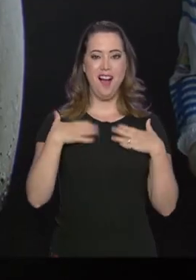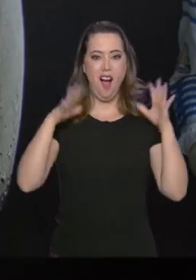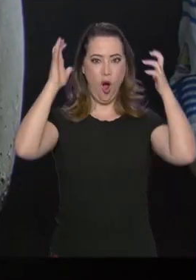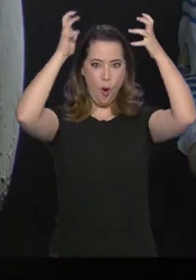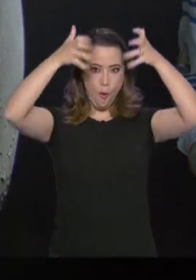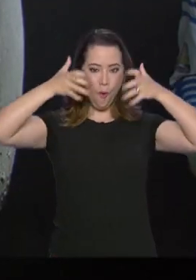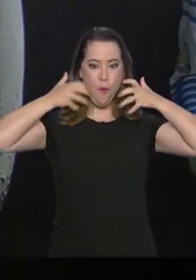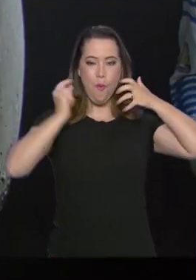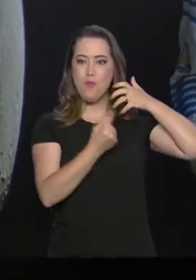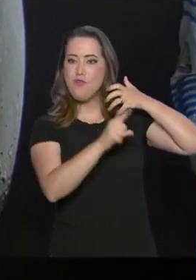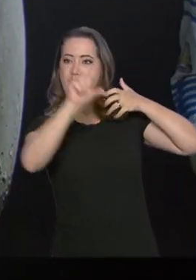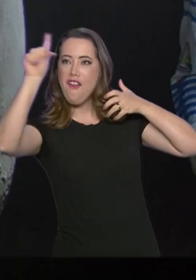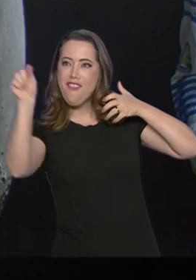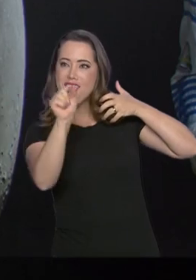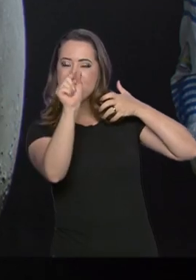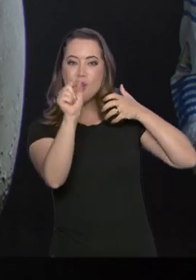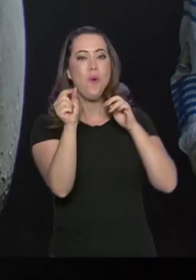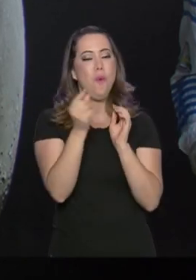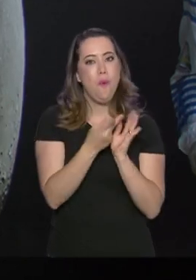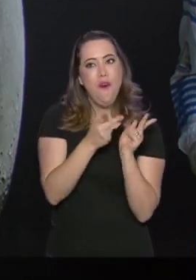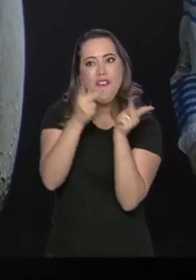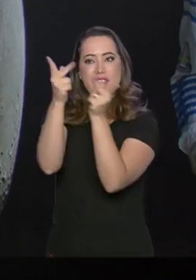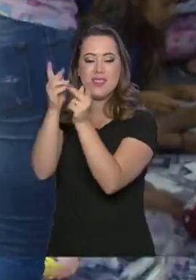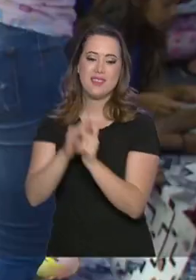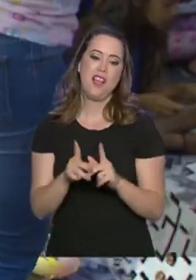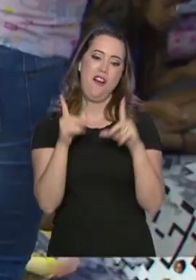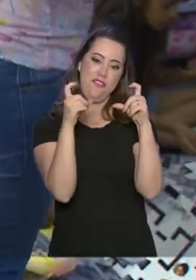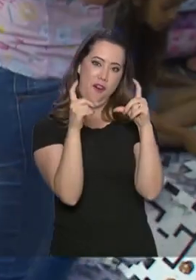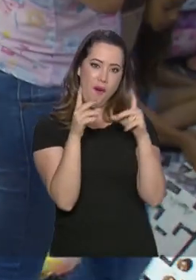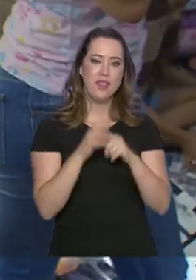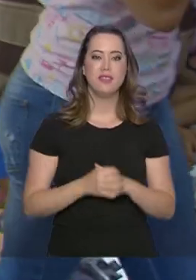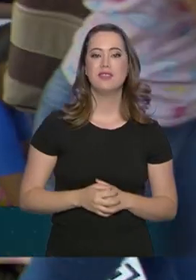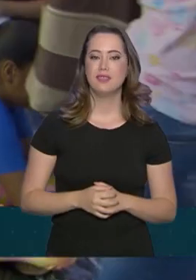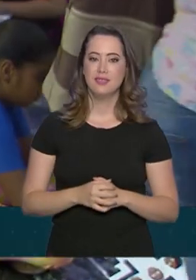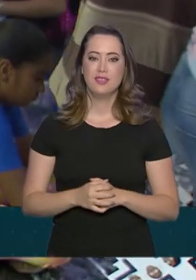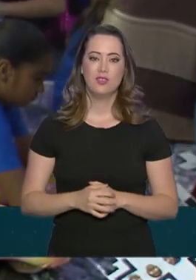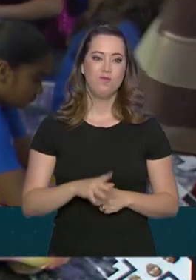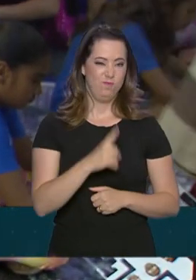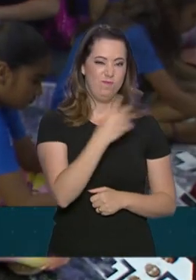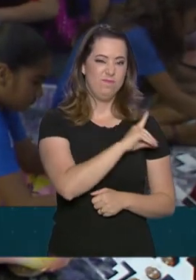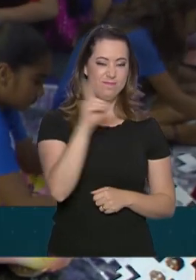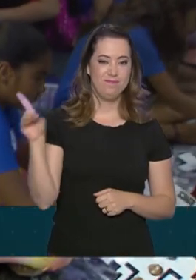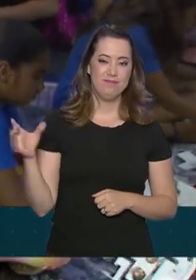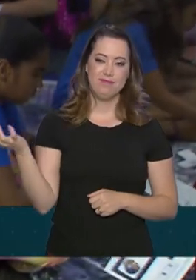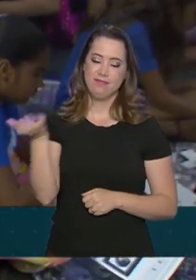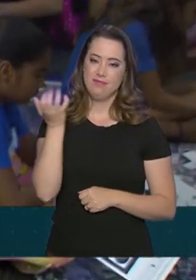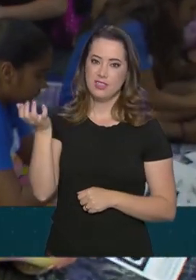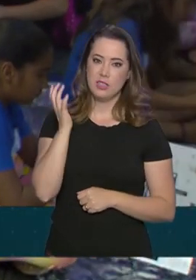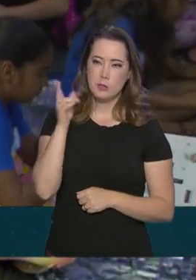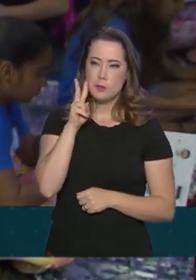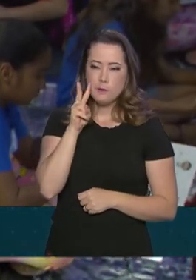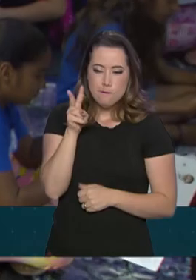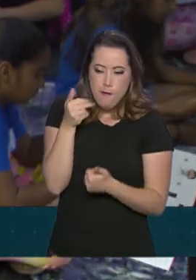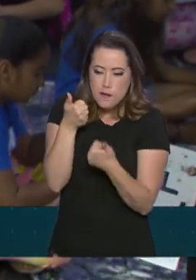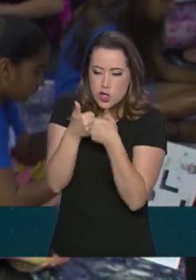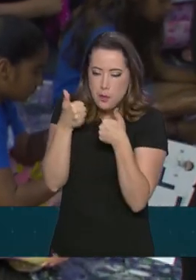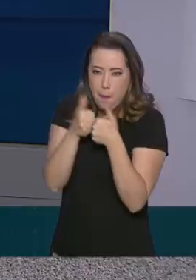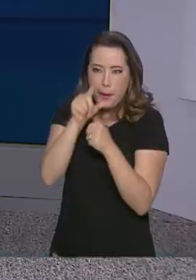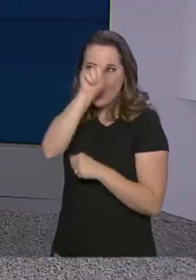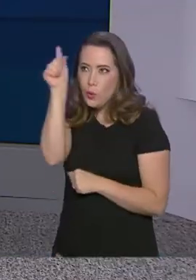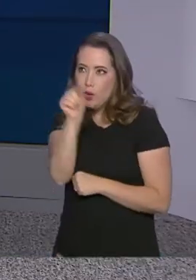e ir à Lua, pelo menos nas fotos. Um dia eu quero ficar cara a cara com a Lua.